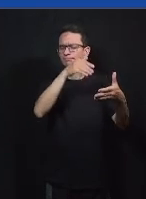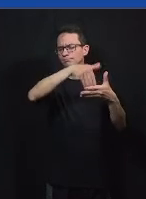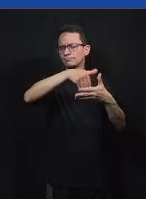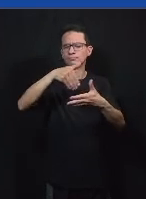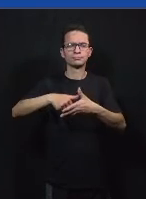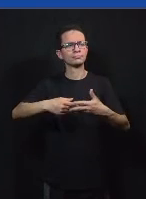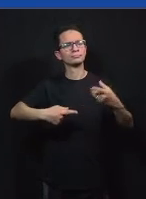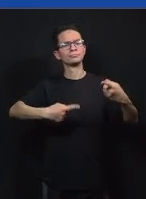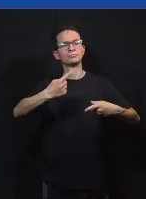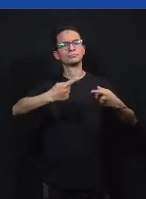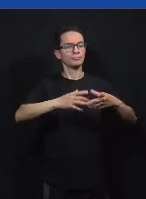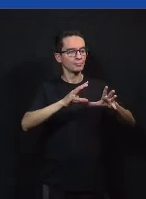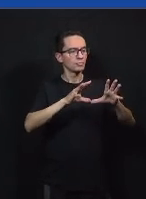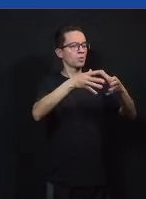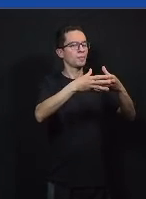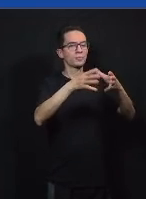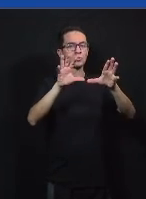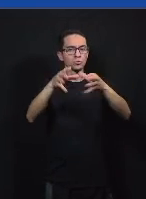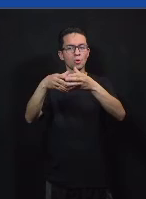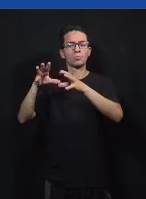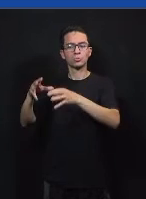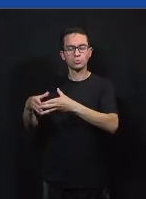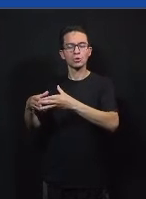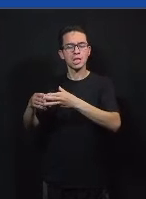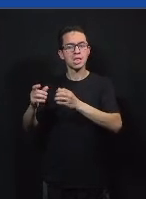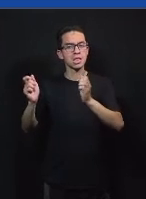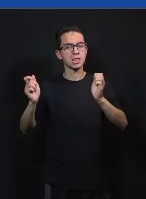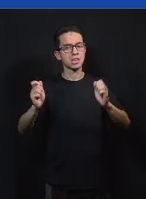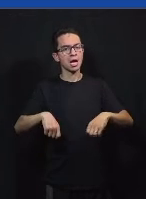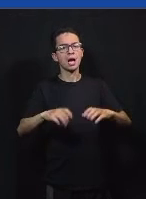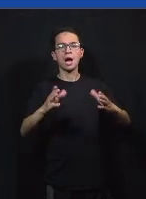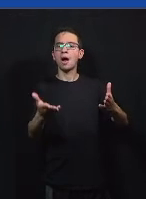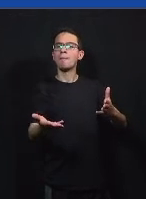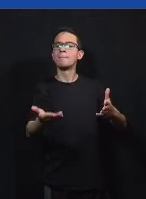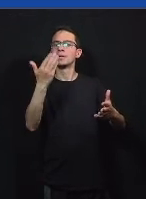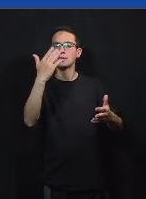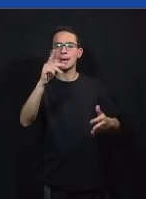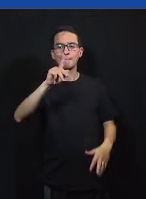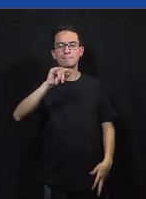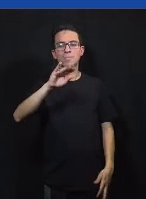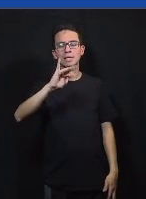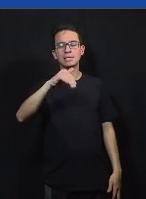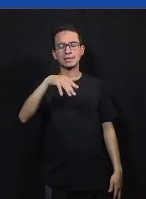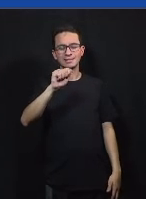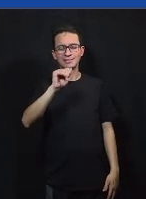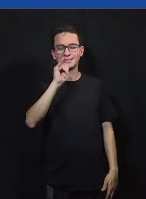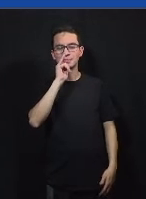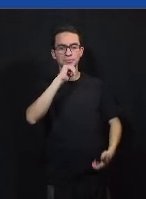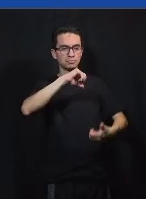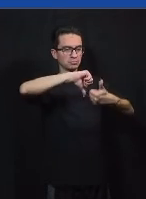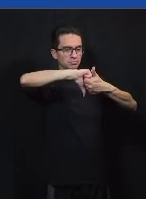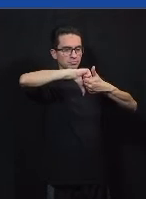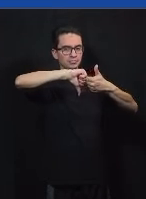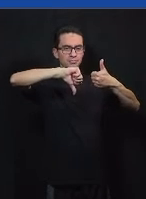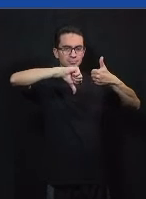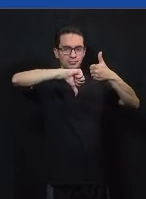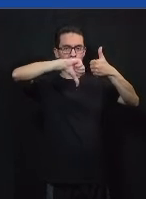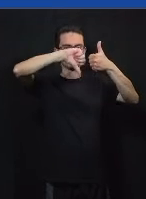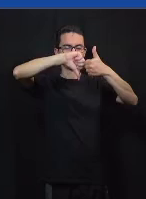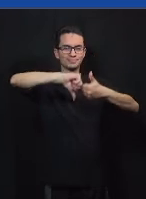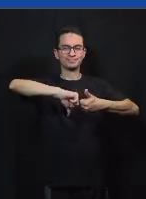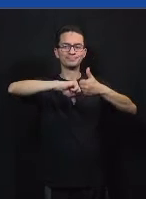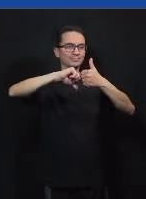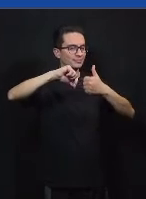grupos isso tem uma tendência a causar o aumento da polarização com os dados do Brasil a gente viu que diminuiu a